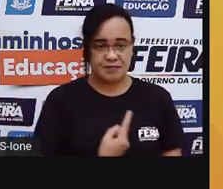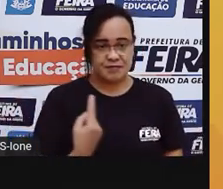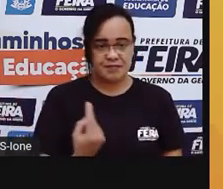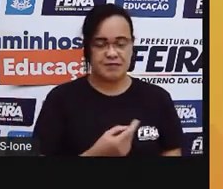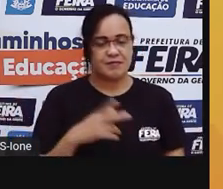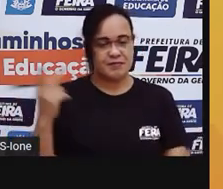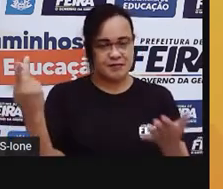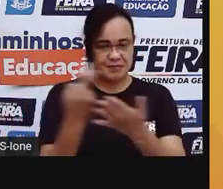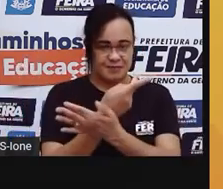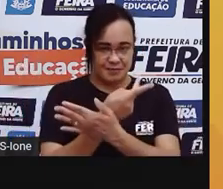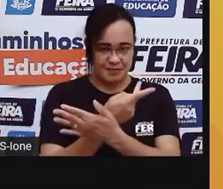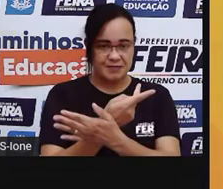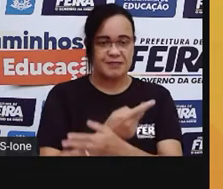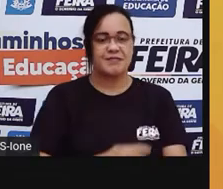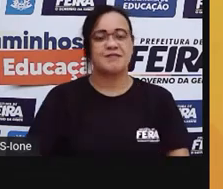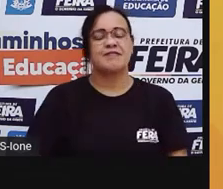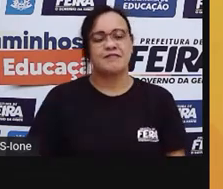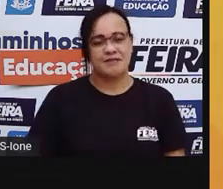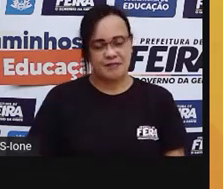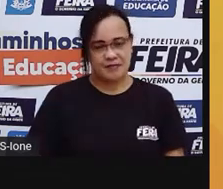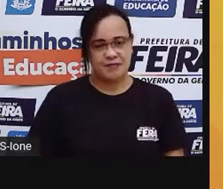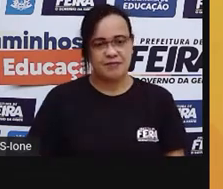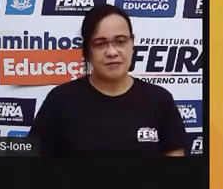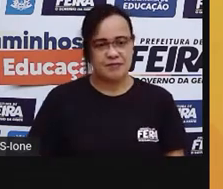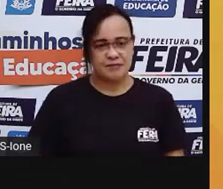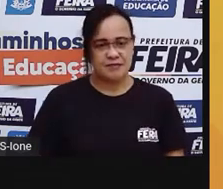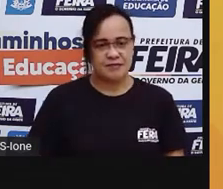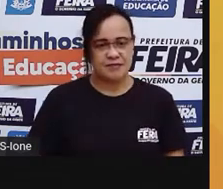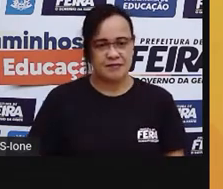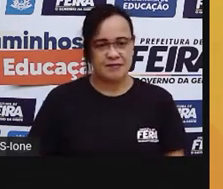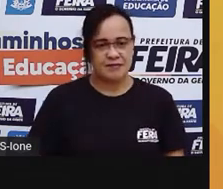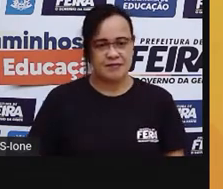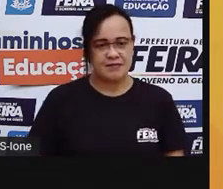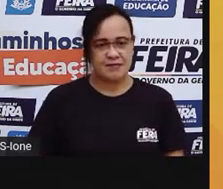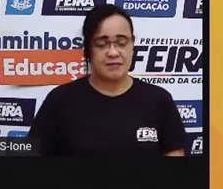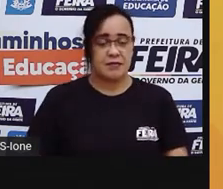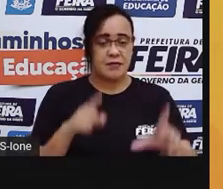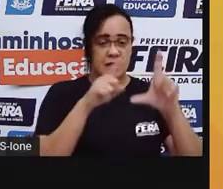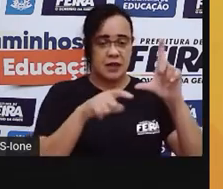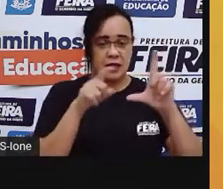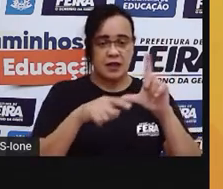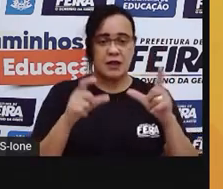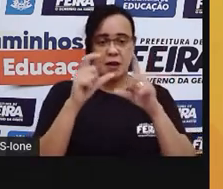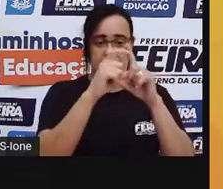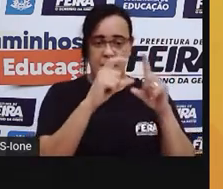Vamos procurar outro, ó Palavras, minhas letras